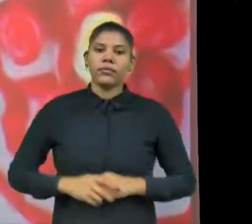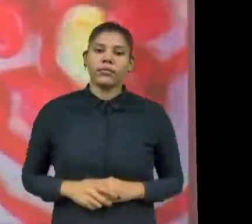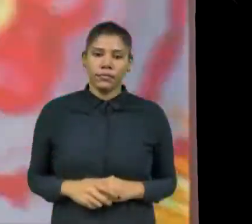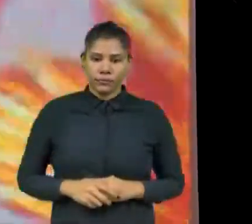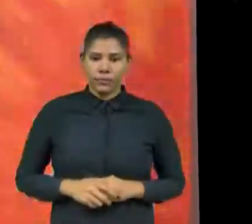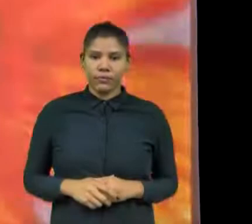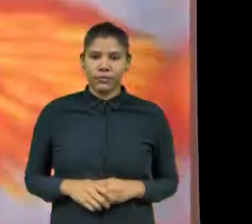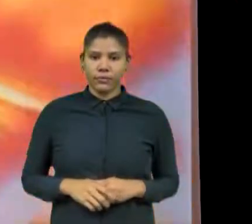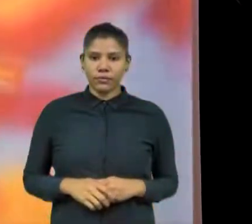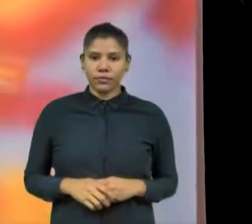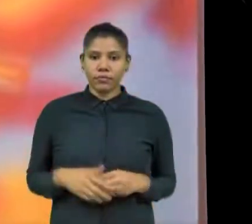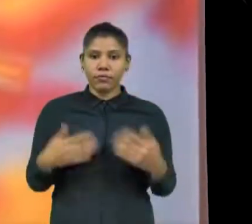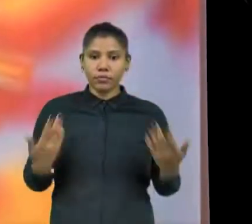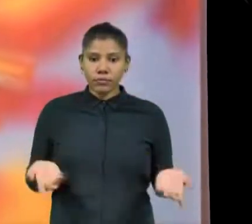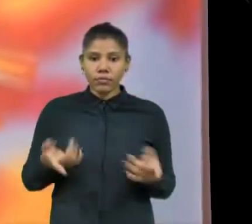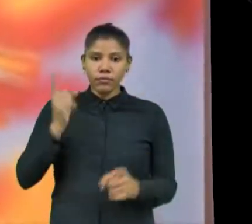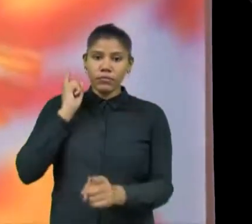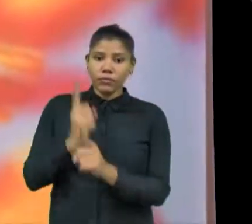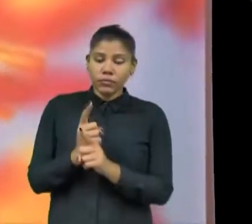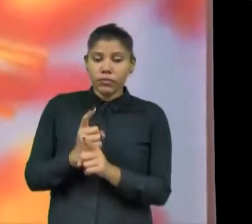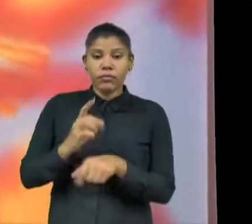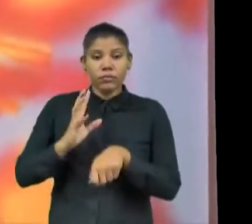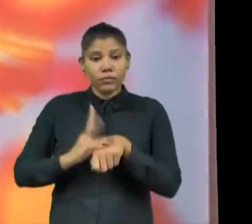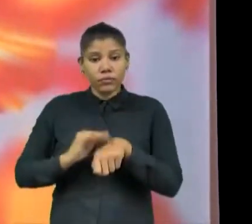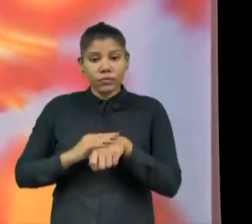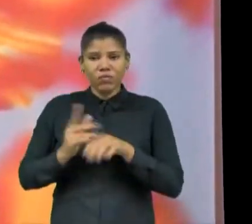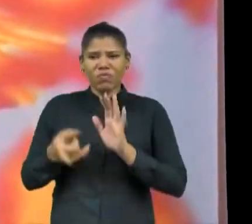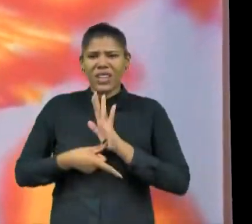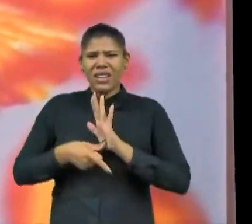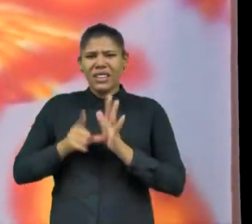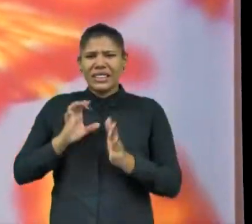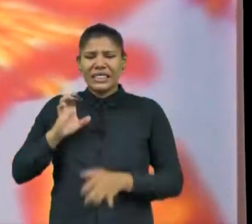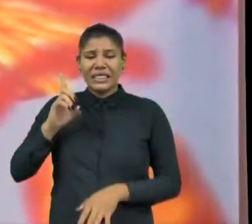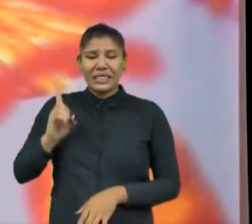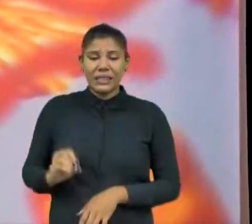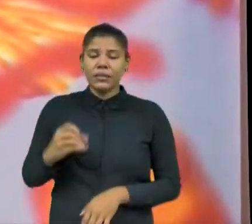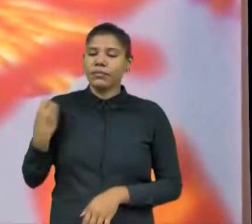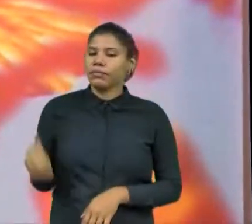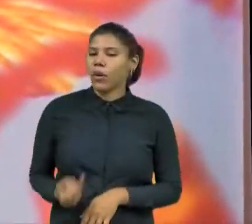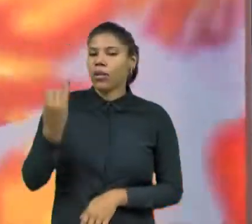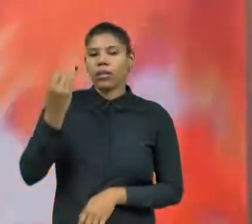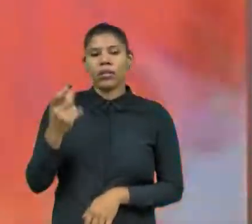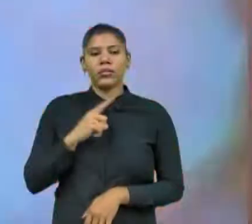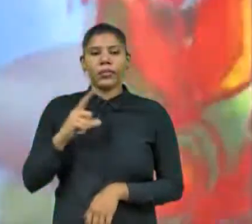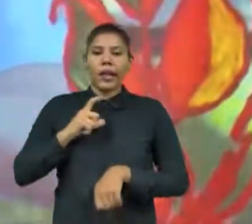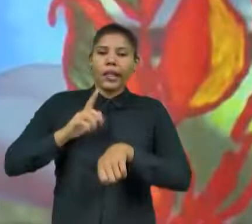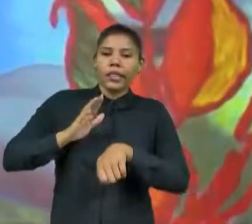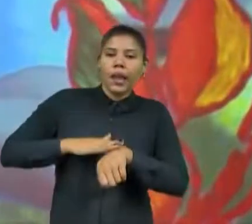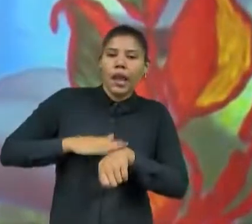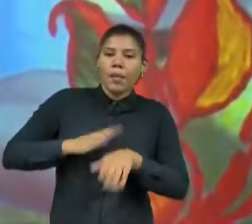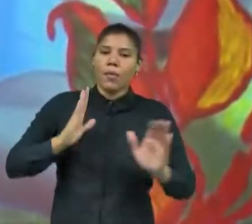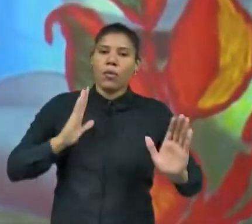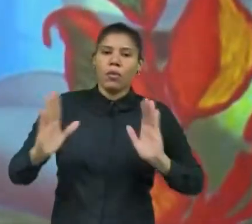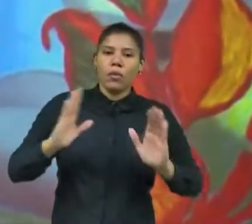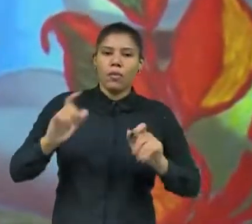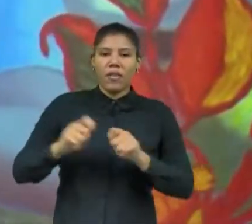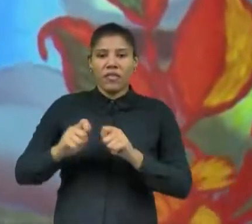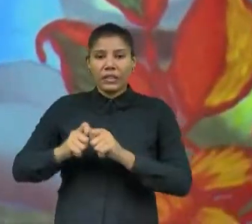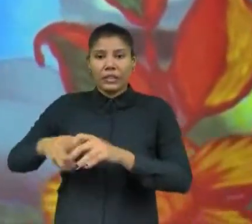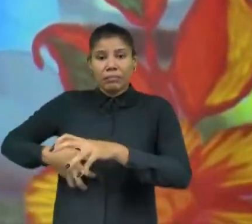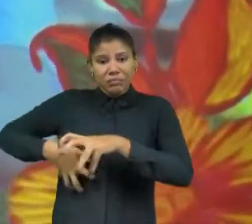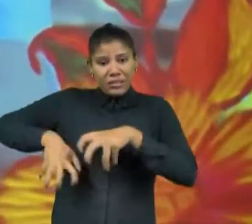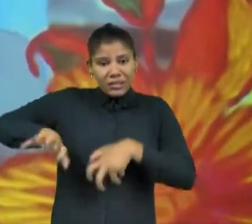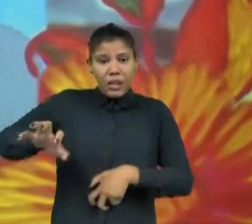Detectar a doença o quanto antes é fundamental para que haja tempo de fazer um transplante. Além do rápido